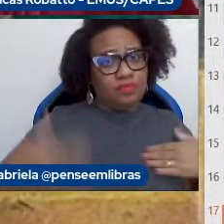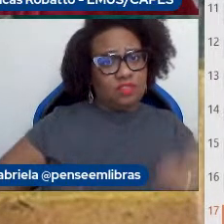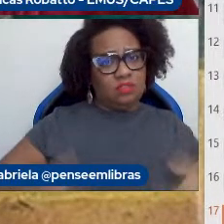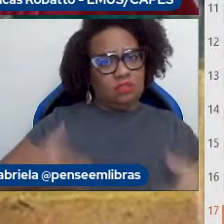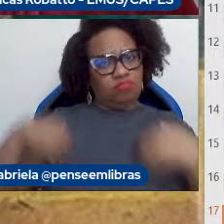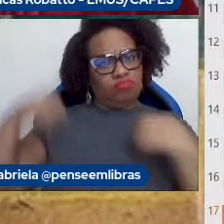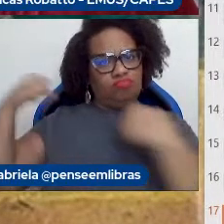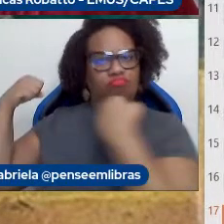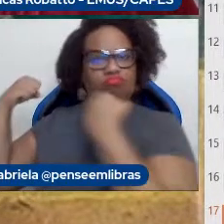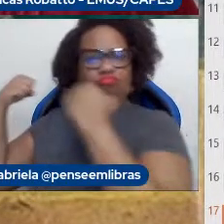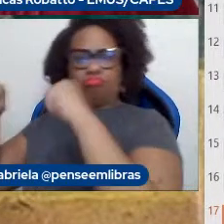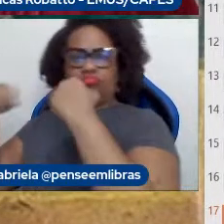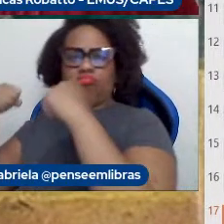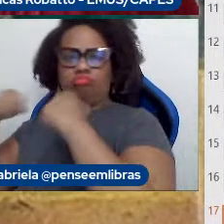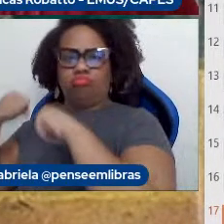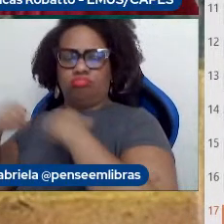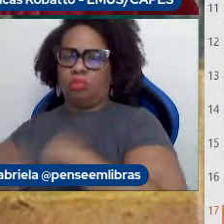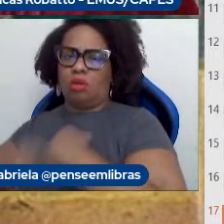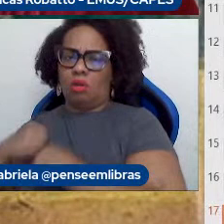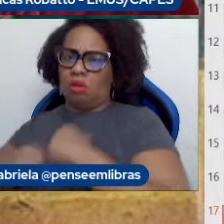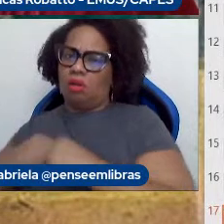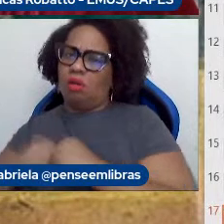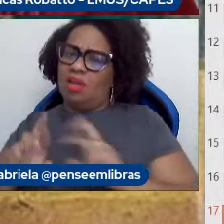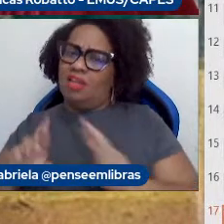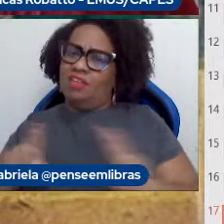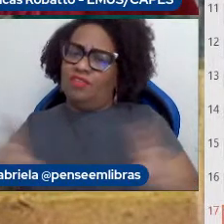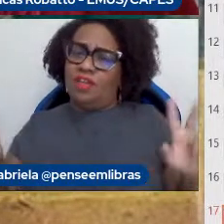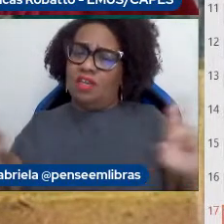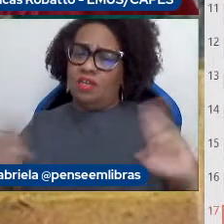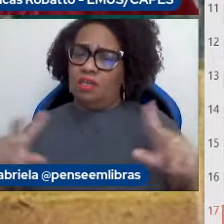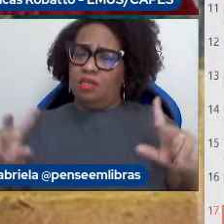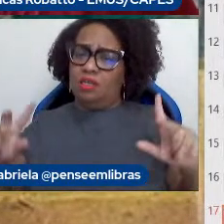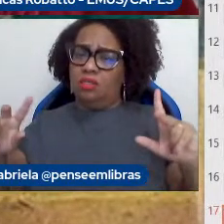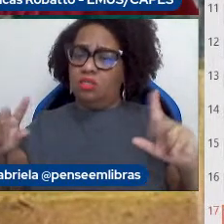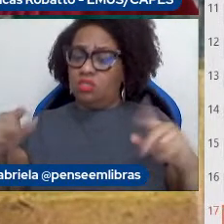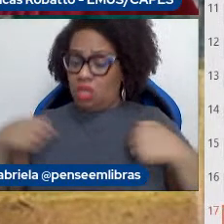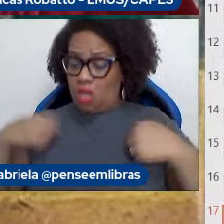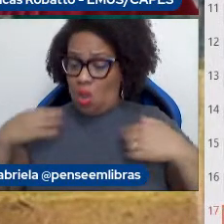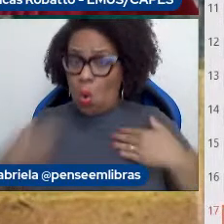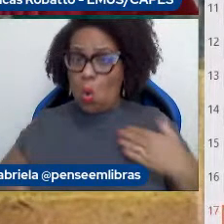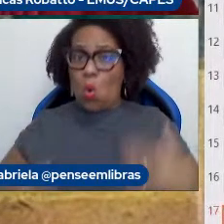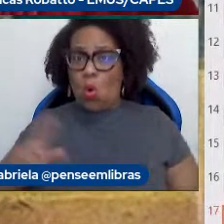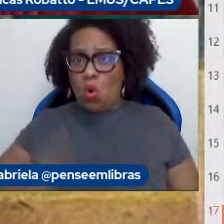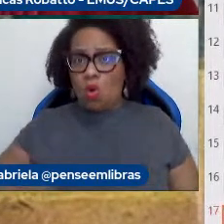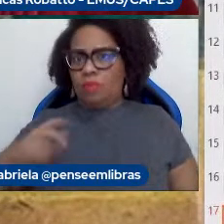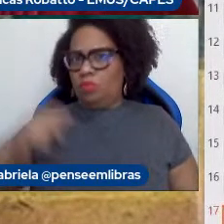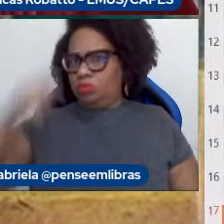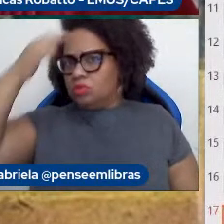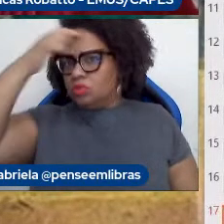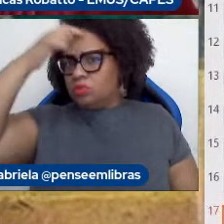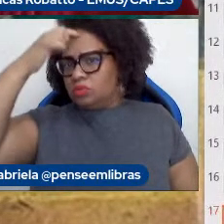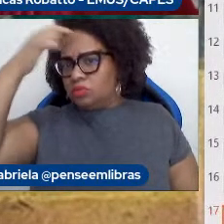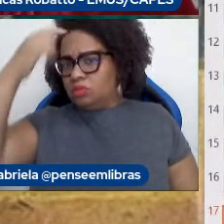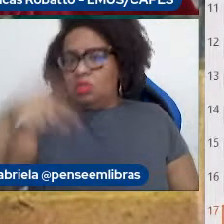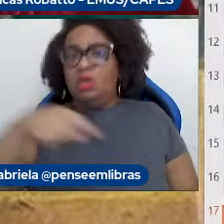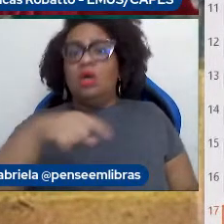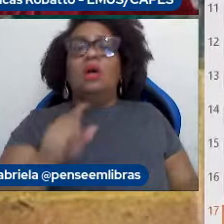basicamente a atividade física é o uso do corpo de uma maneira mais consciente, enquanto o esforço físico é o uso do corpo